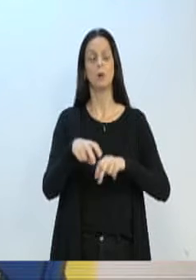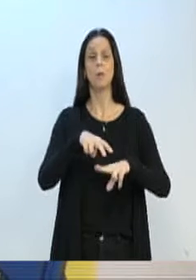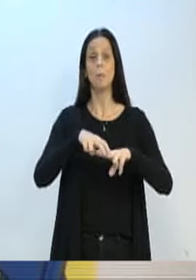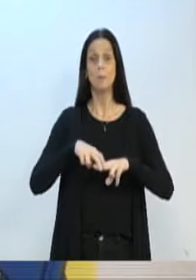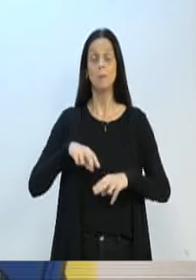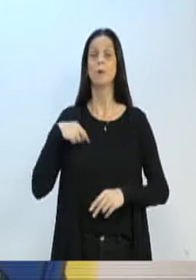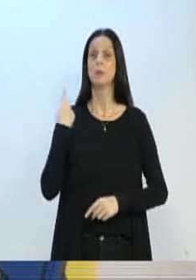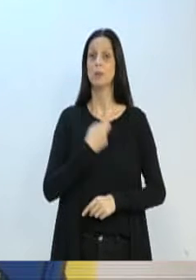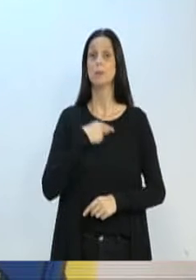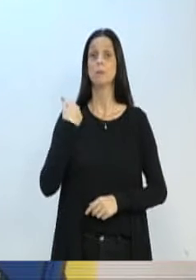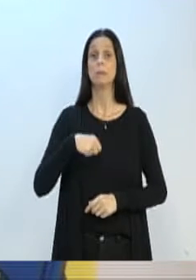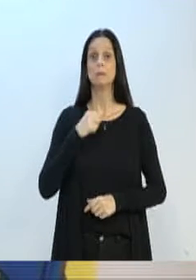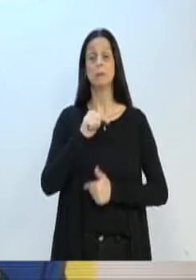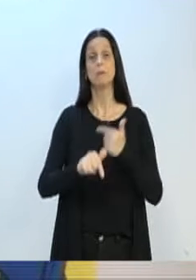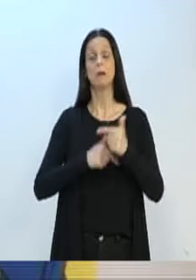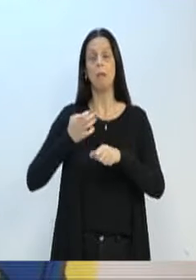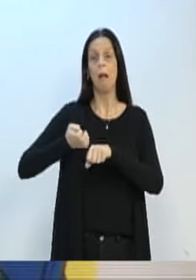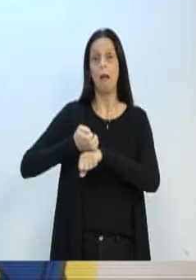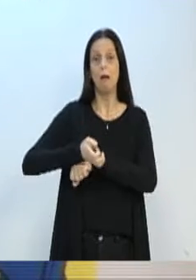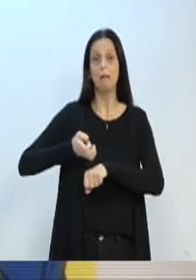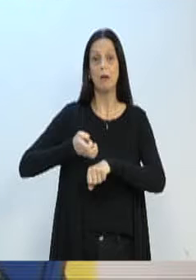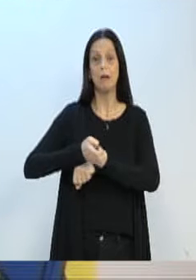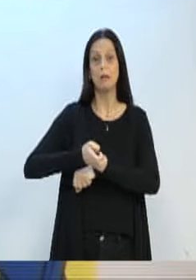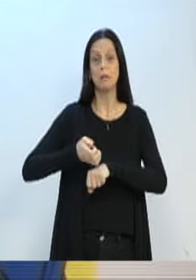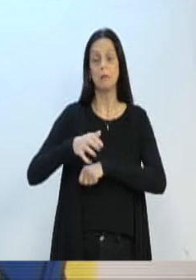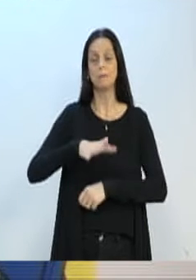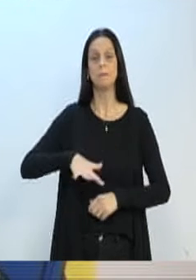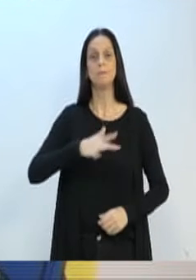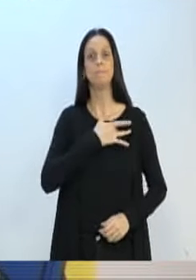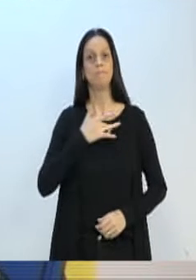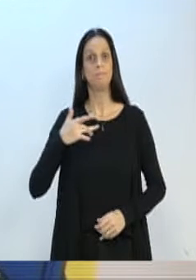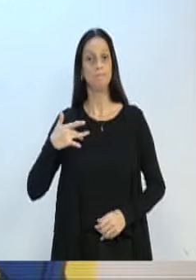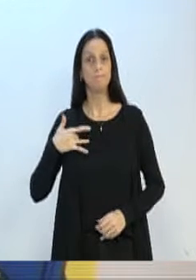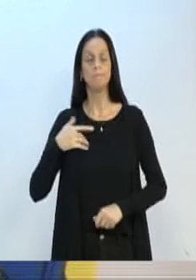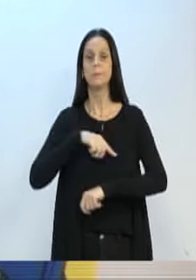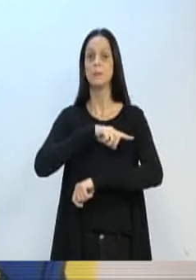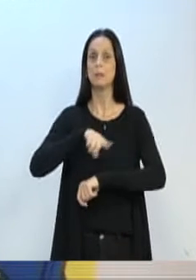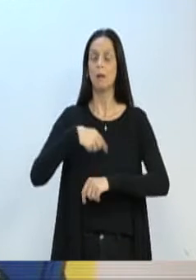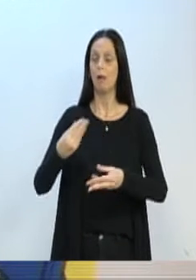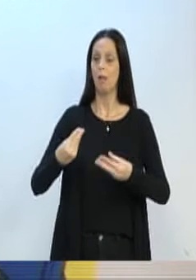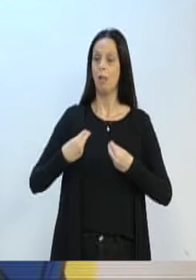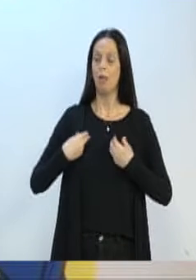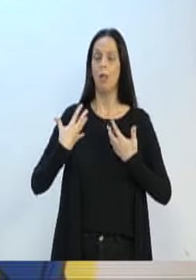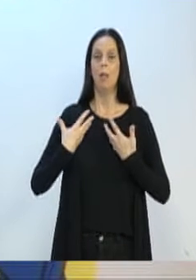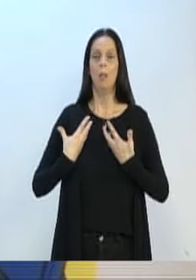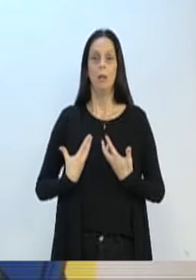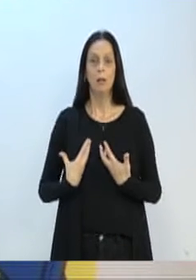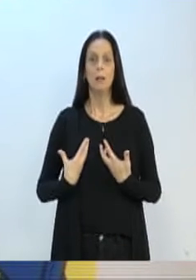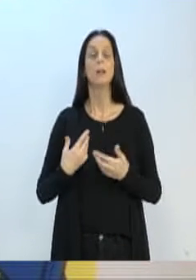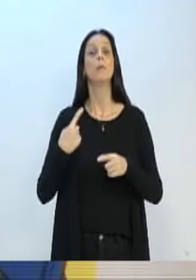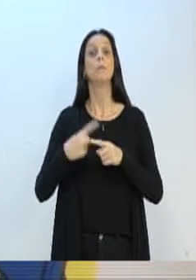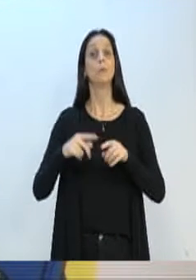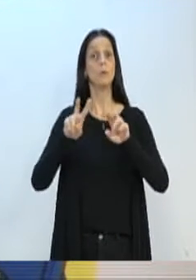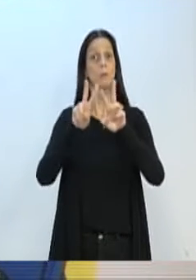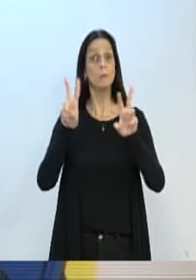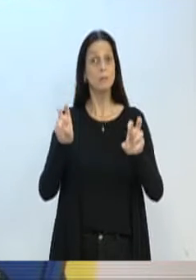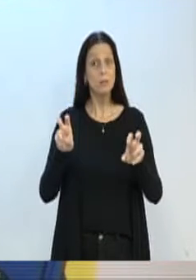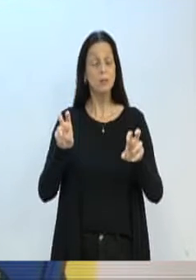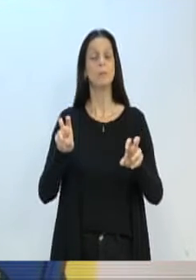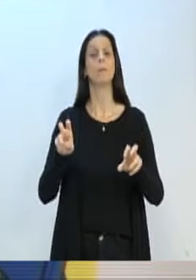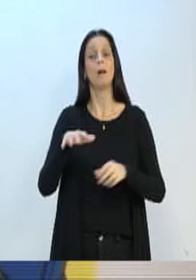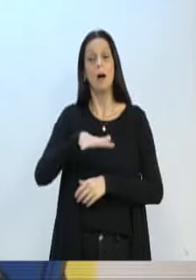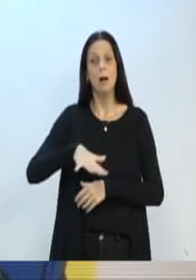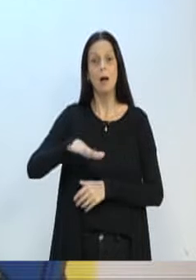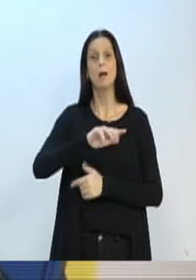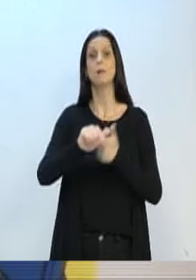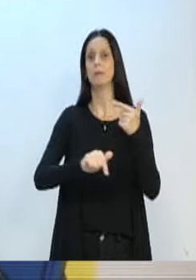jornadas de trabalho em unidades de saúde com cargas horárias exaustivas, devido à complexidade e à demanda da